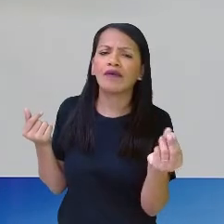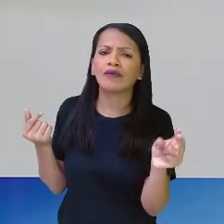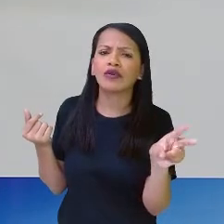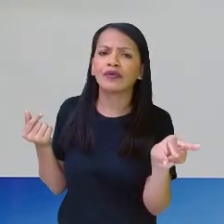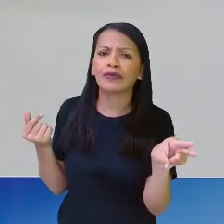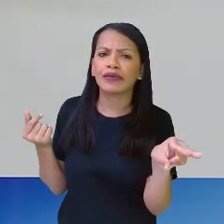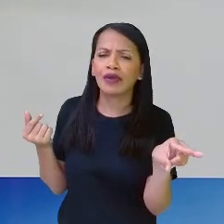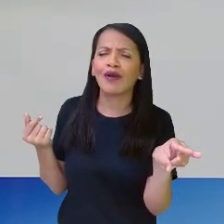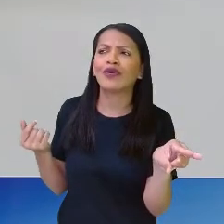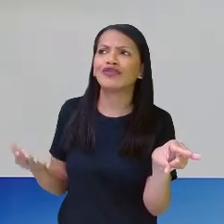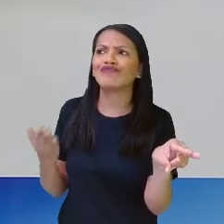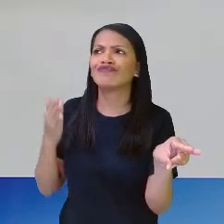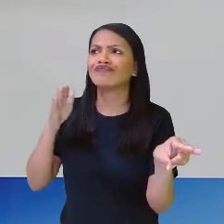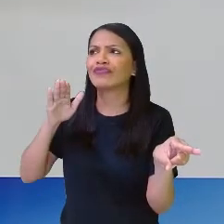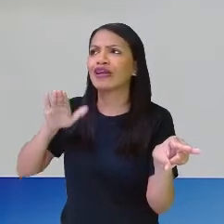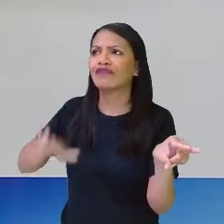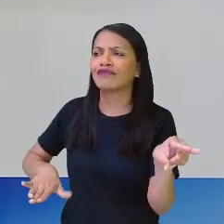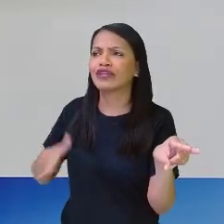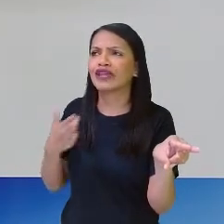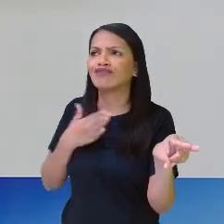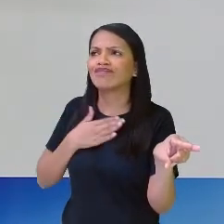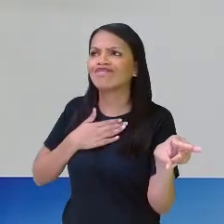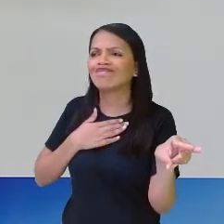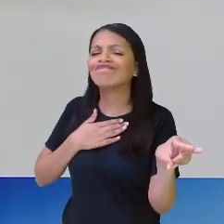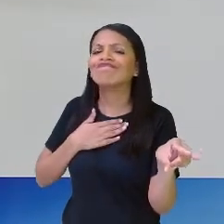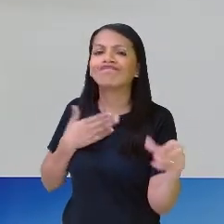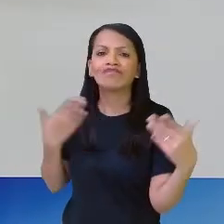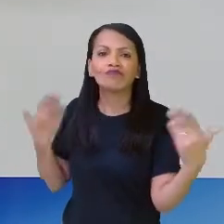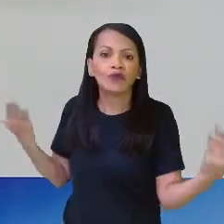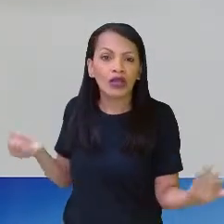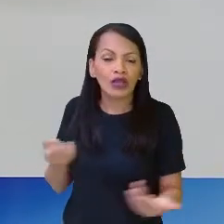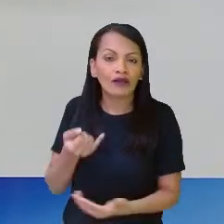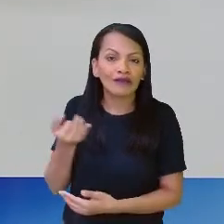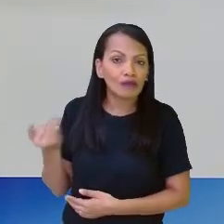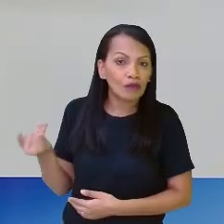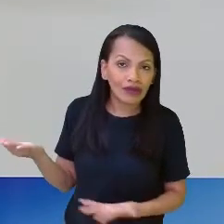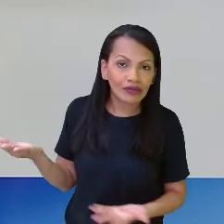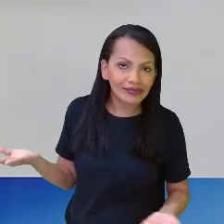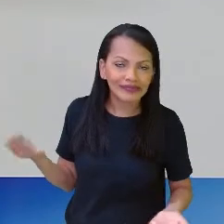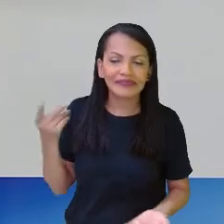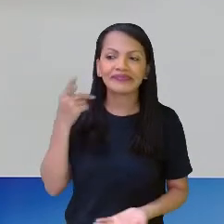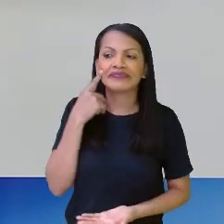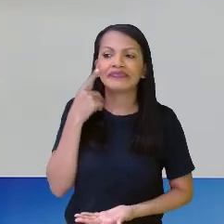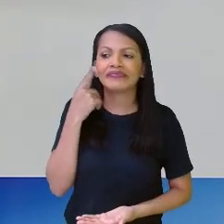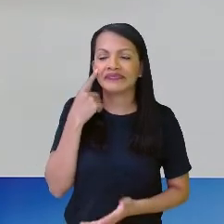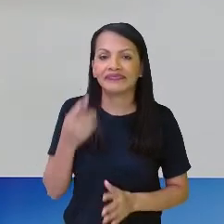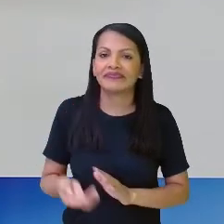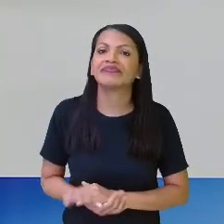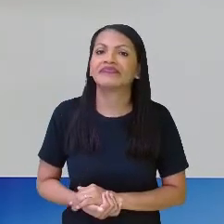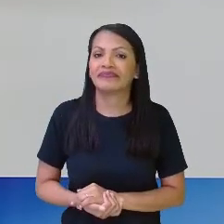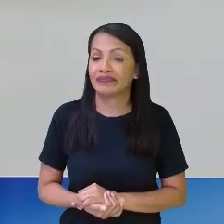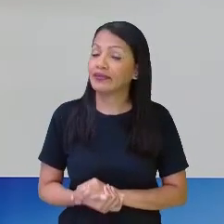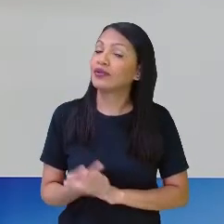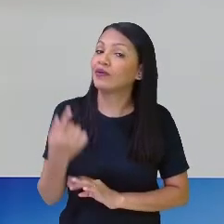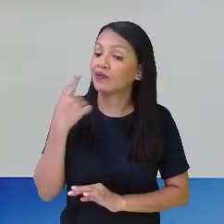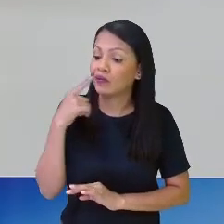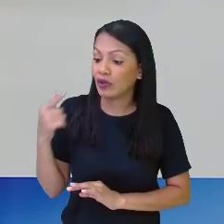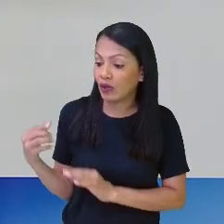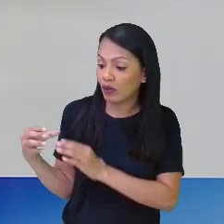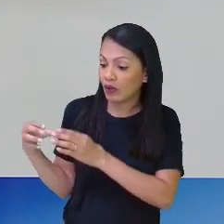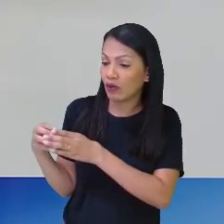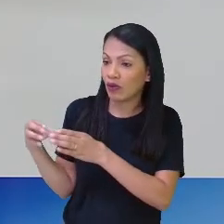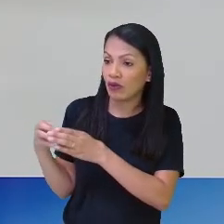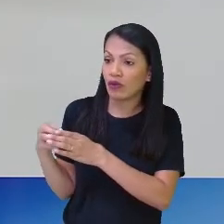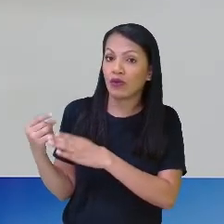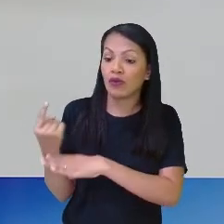vai dar 2 sextos. Olha lá, se um, um, como é, um conjuntinho desse é